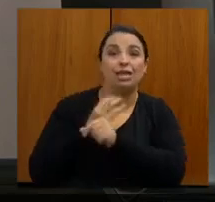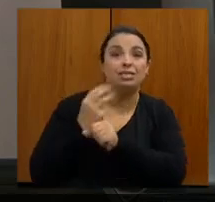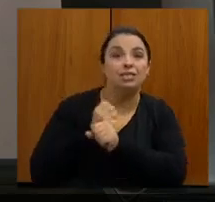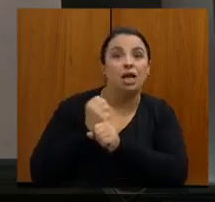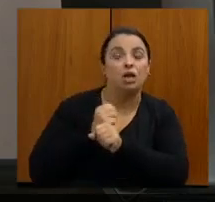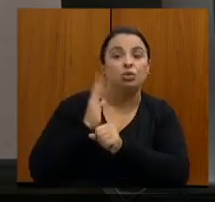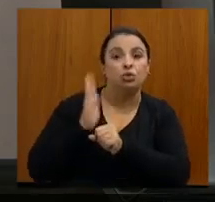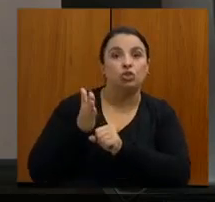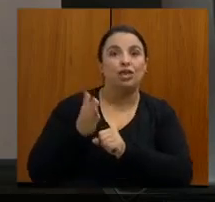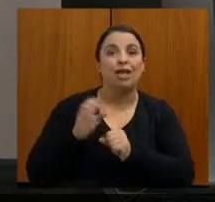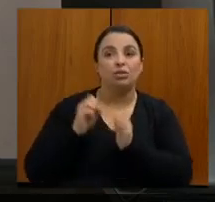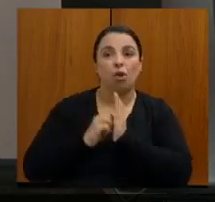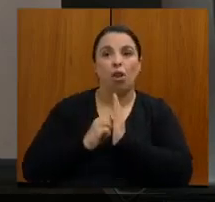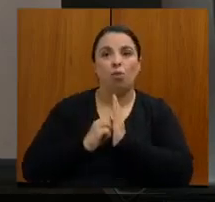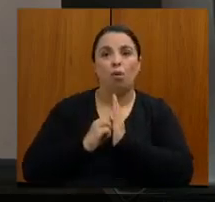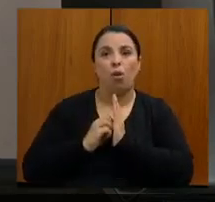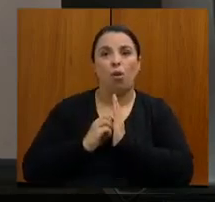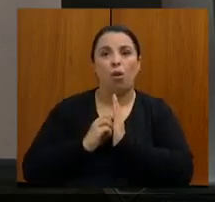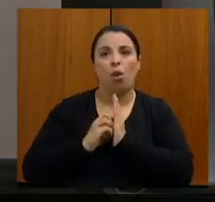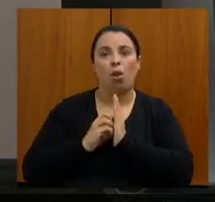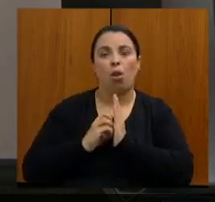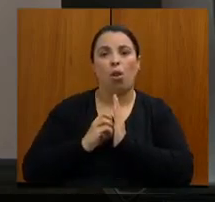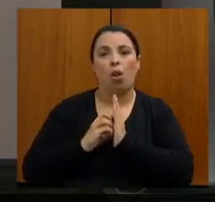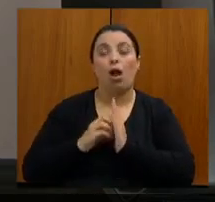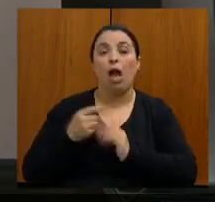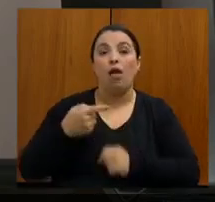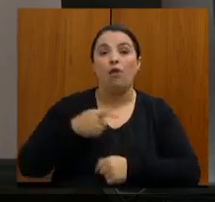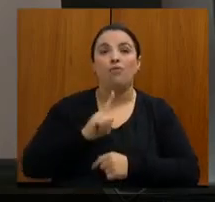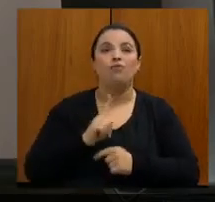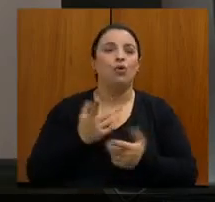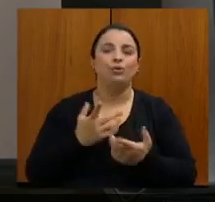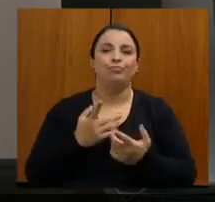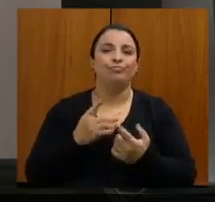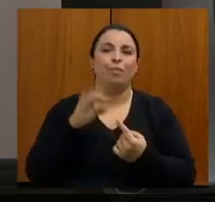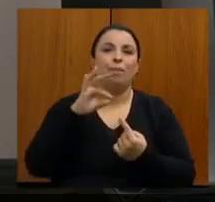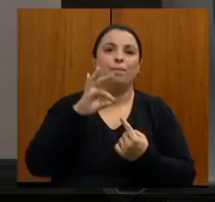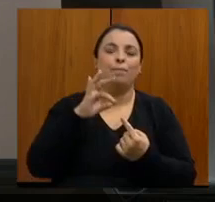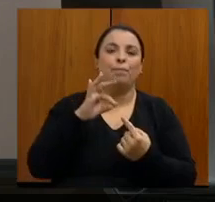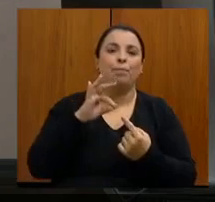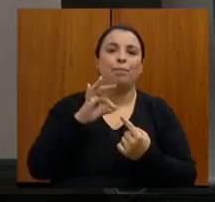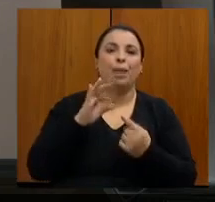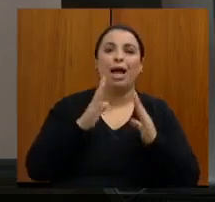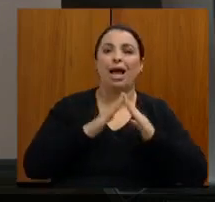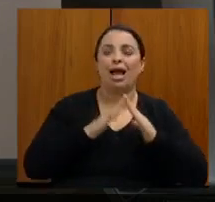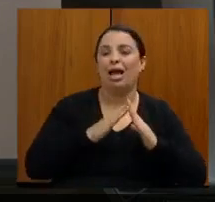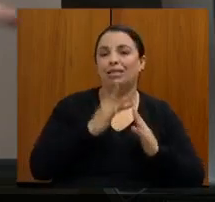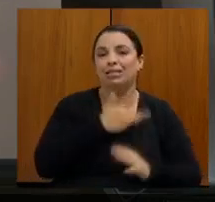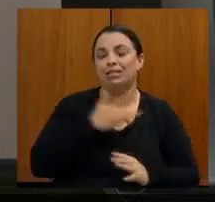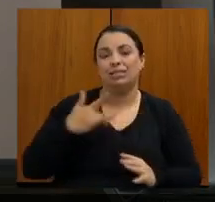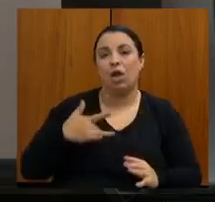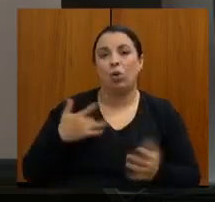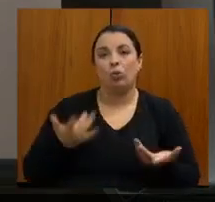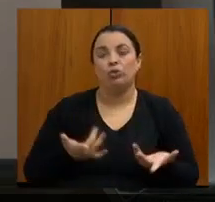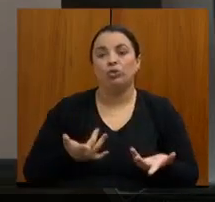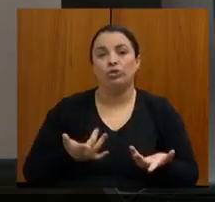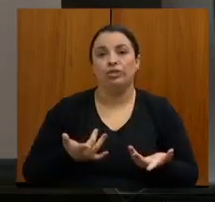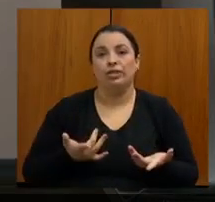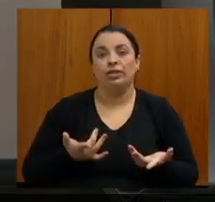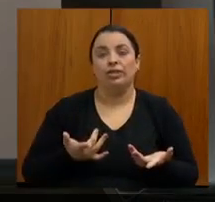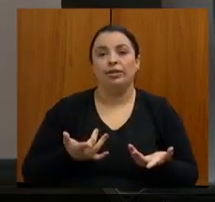centros de saúde e não tiveram essa capacitação, que não tinham essa capacitação para perceber essa lesão e não foram